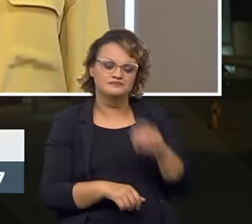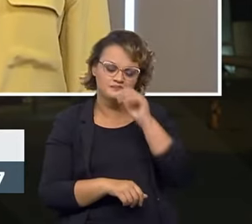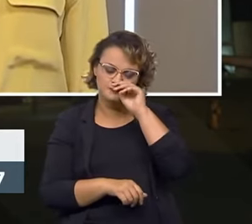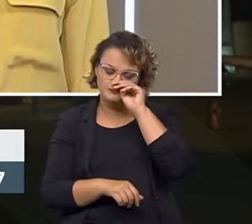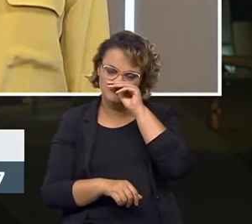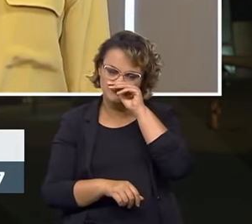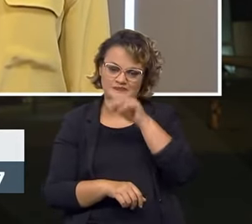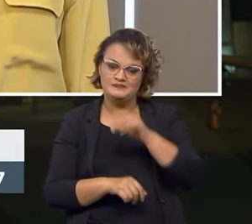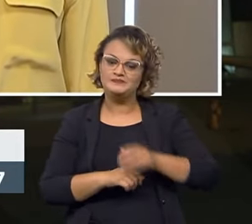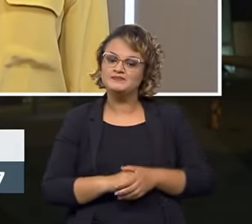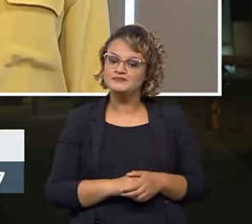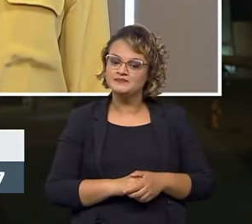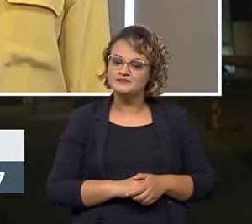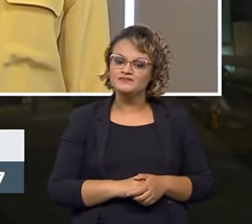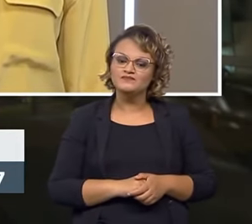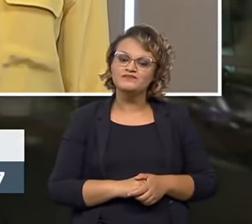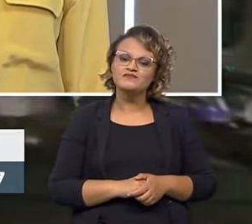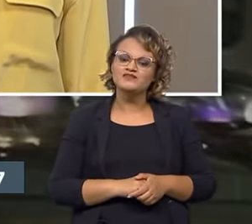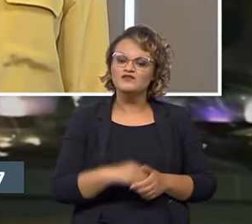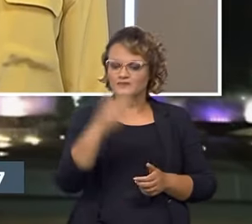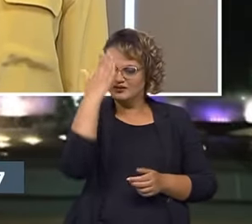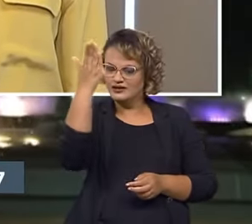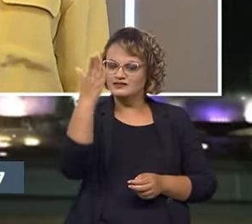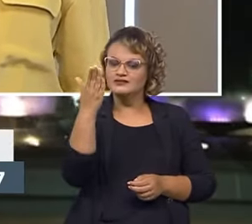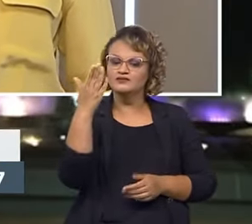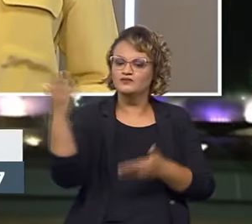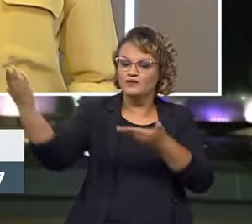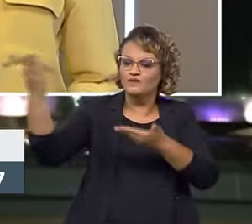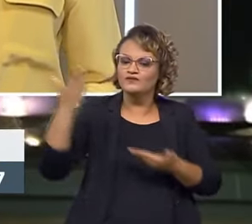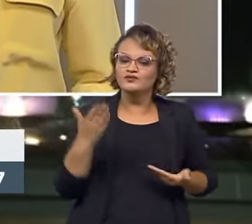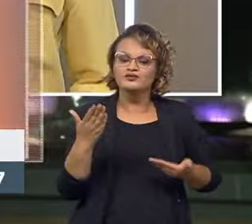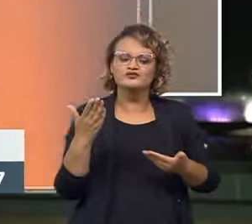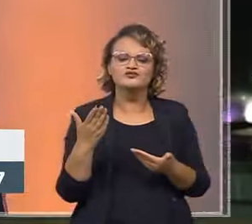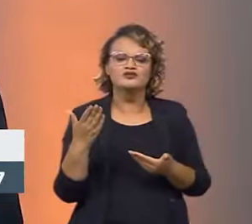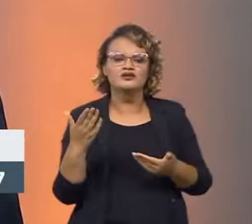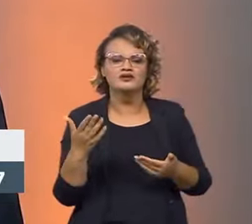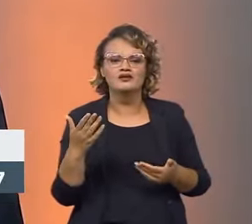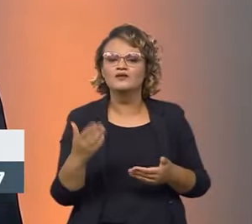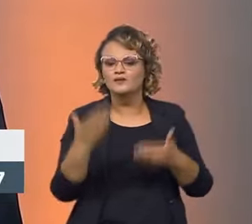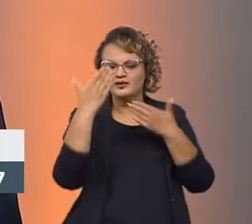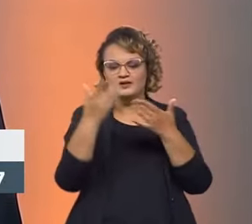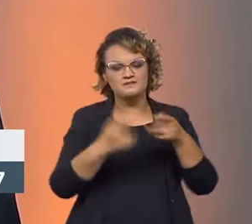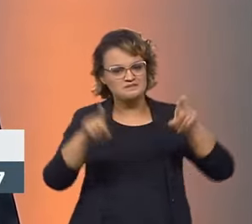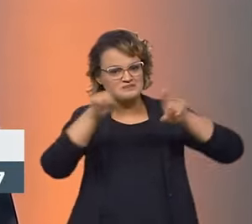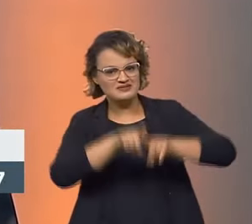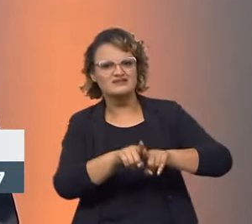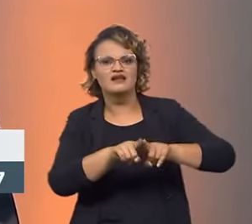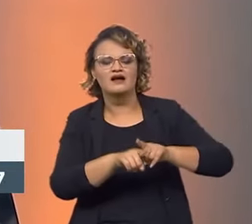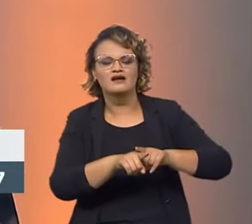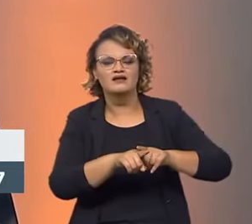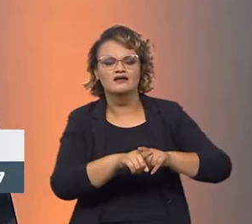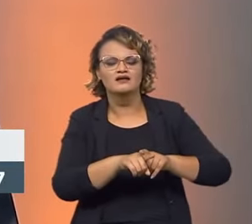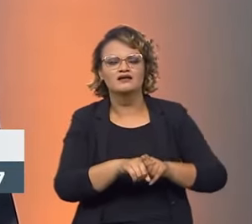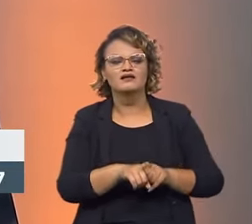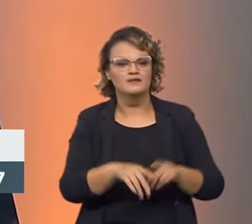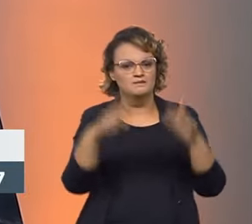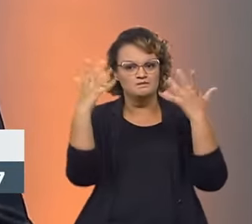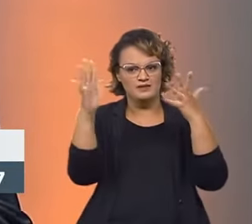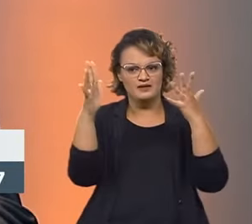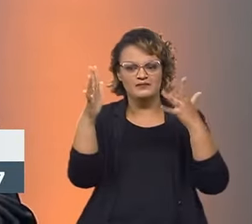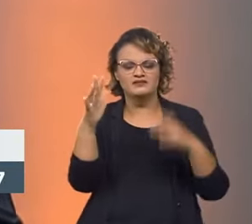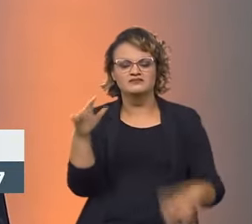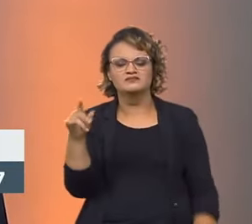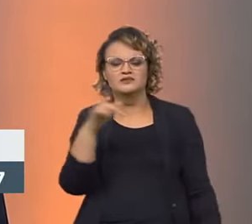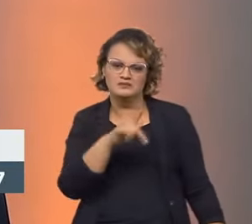final. Marina, eu gostaria de agradecer mais uma vez o convite para programa. agradecer também a parceria aqui com o Alessandro e parabenizar o presidente